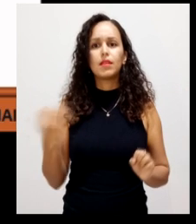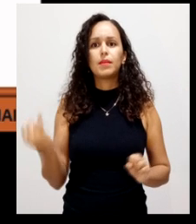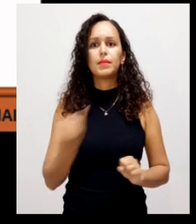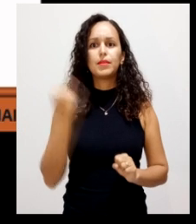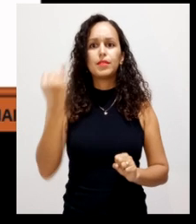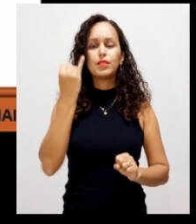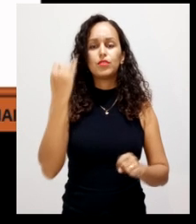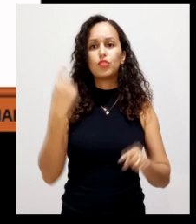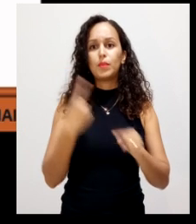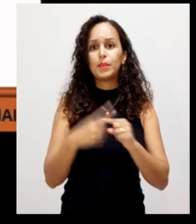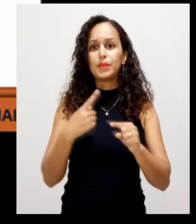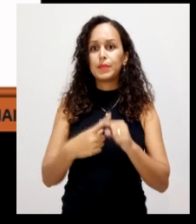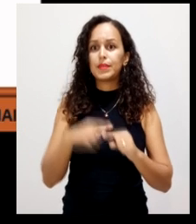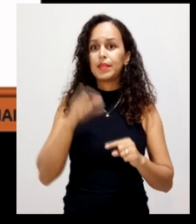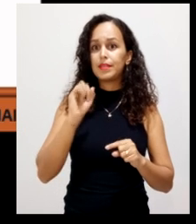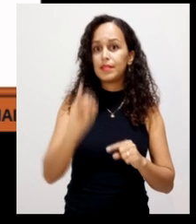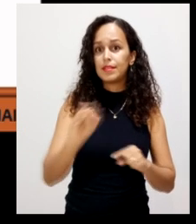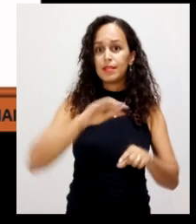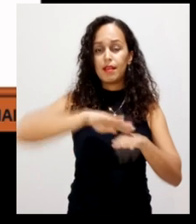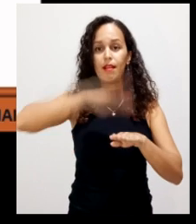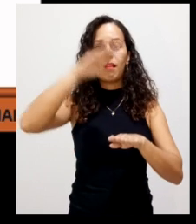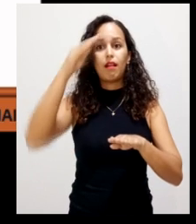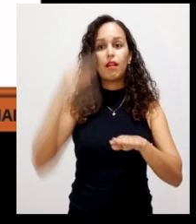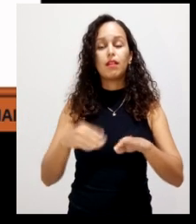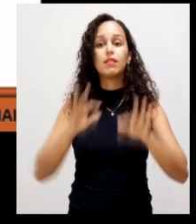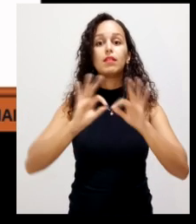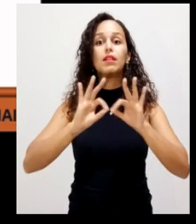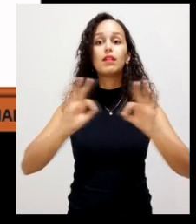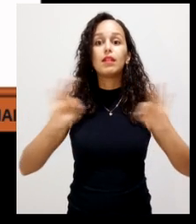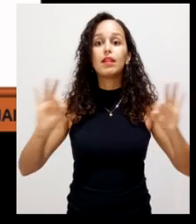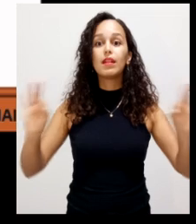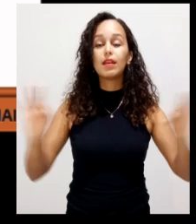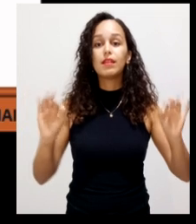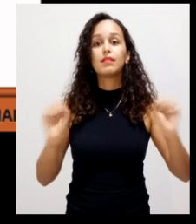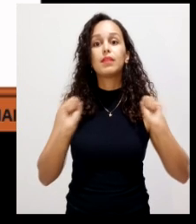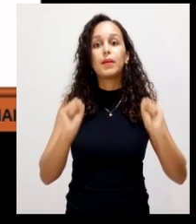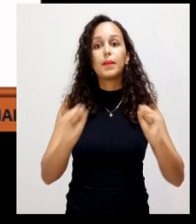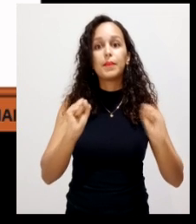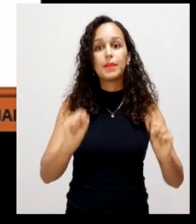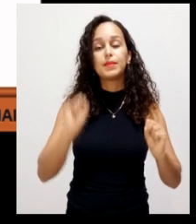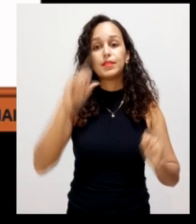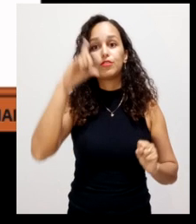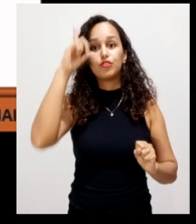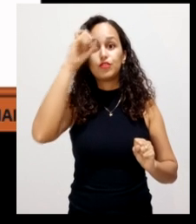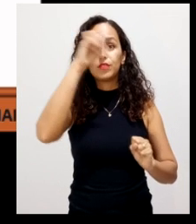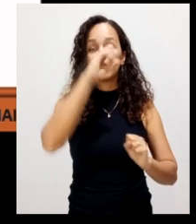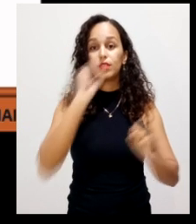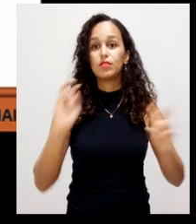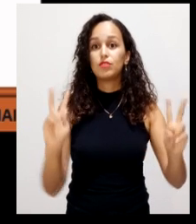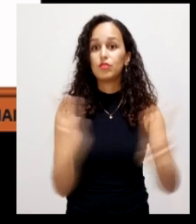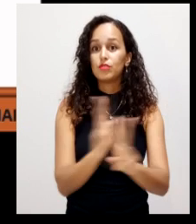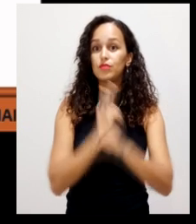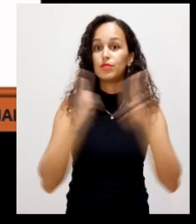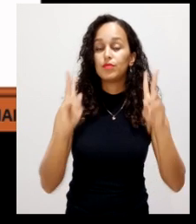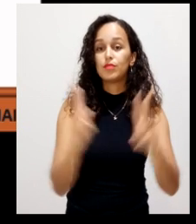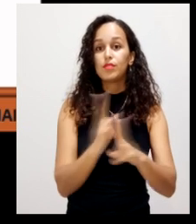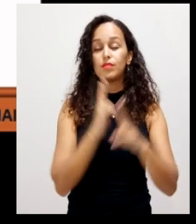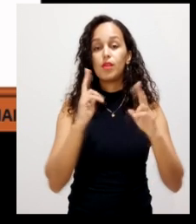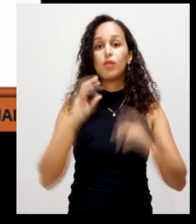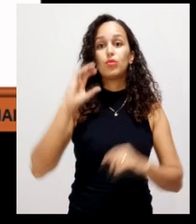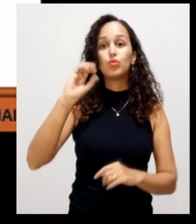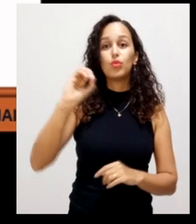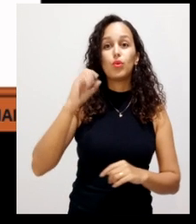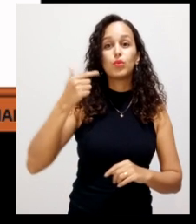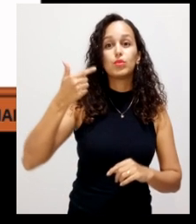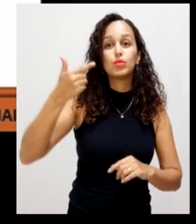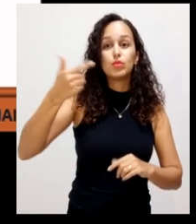porque leiras muito largas, elas podem aquecer bastante, elas podem ter dificuldade de aeração. Então, se não tiver oxigênio,